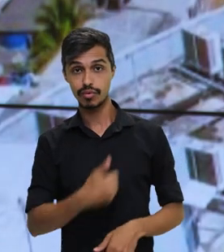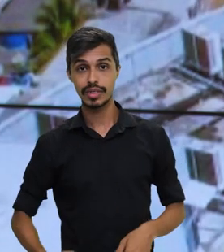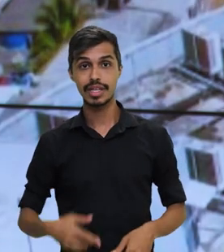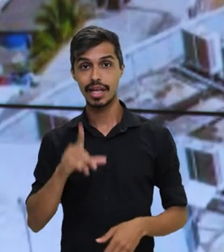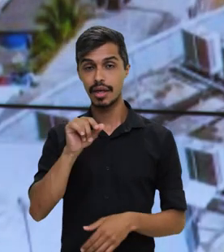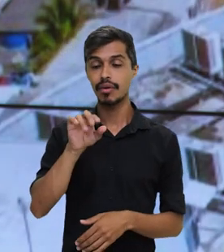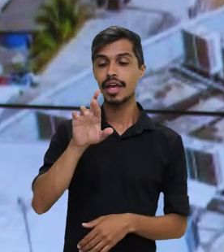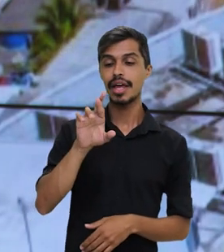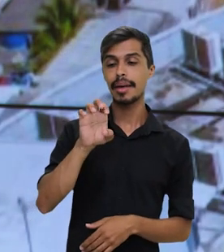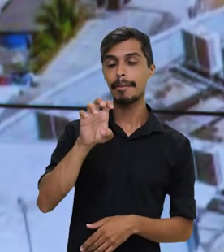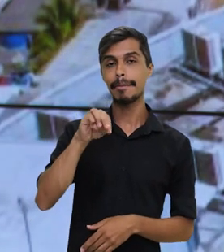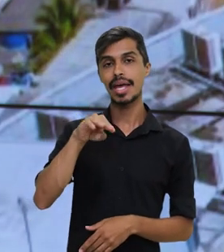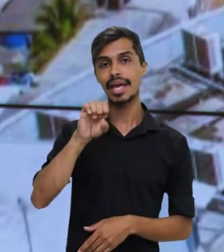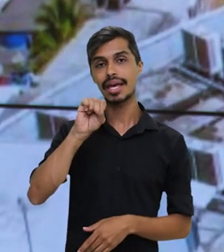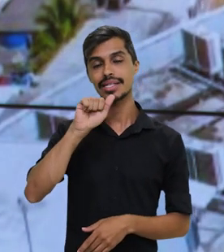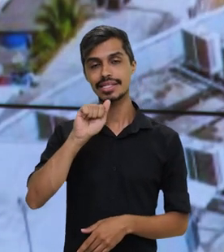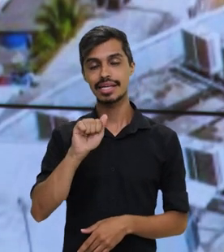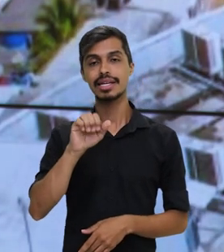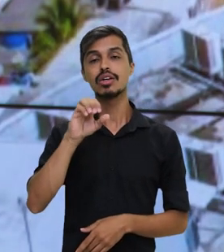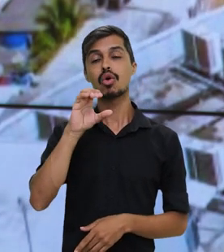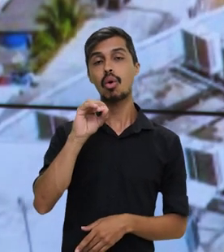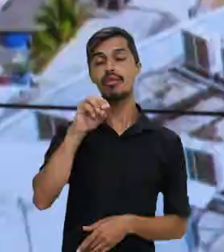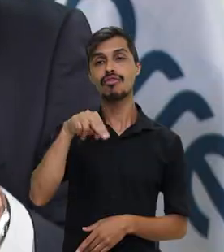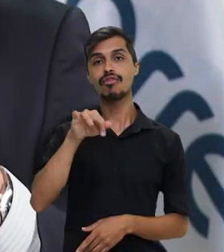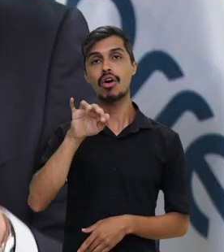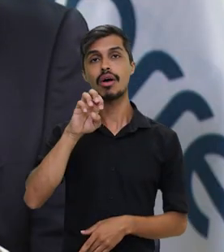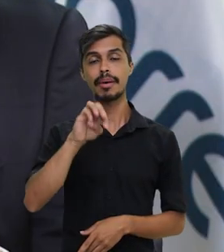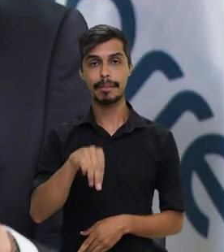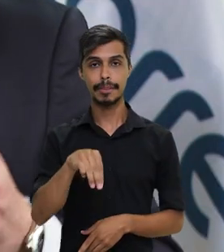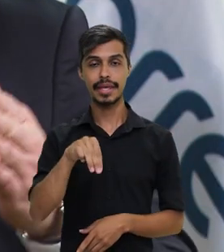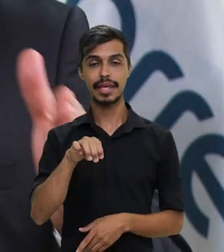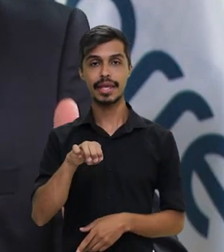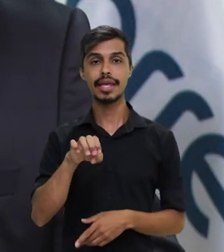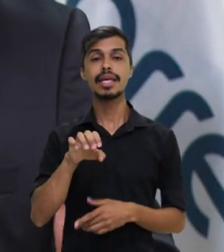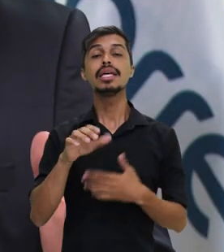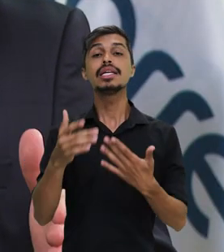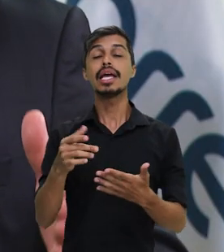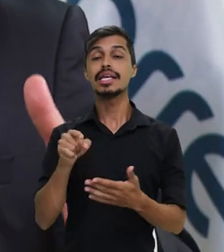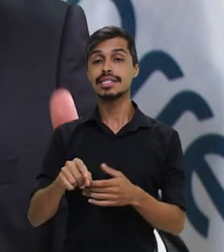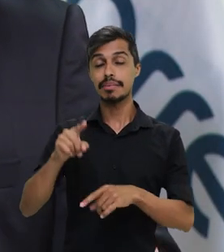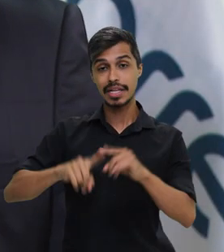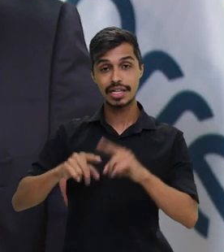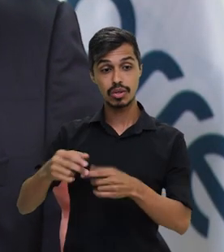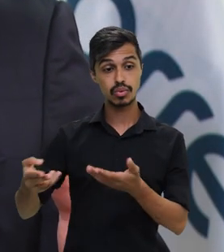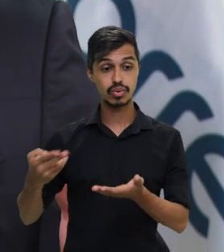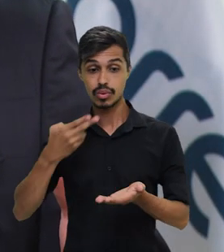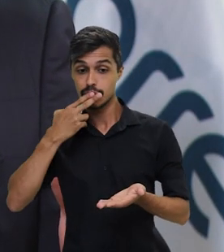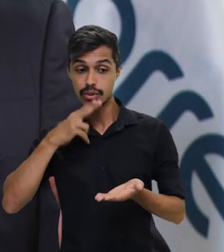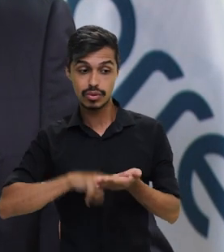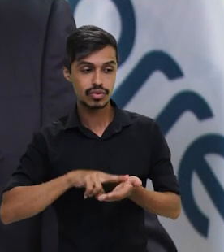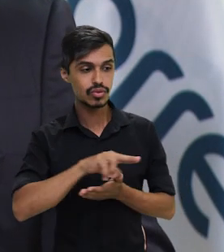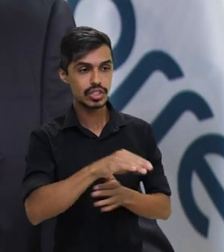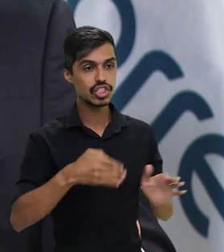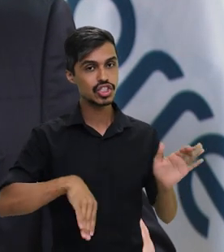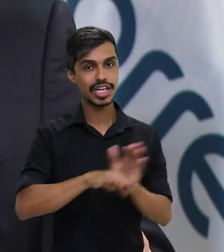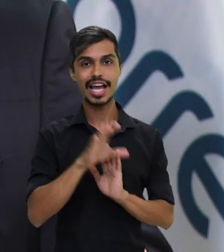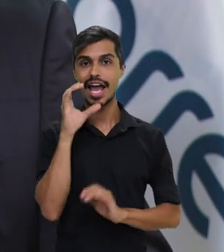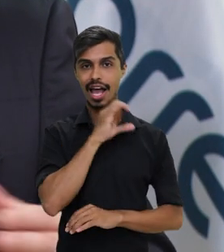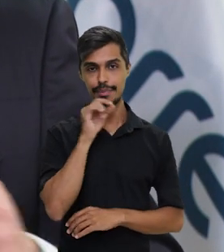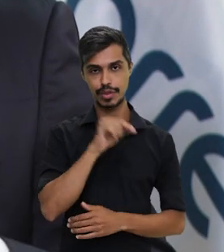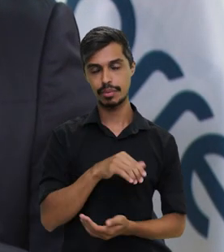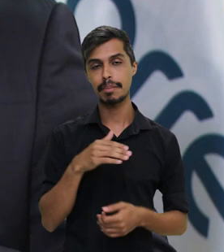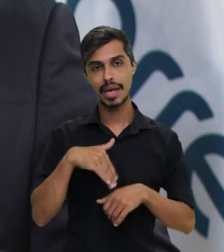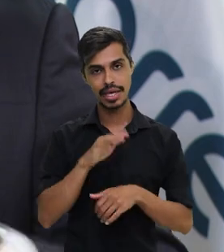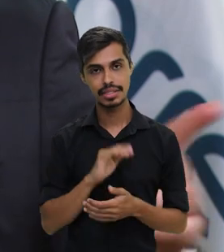governo, que é o Remessa Conforme, essa mercadoria já vai chegar separada, especificada e checada pela Receita Federal. Então, chegando